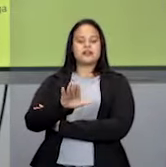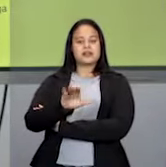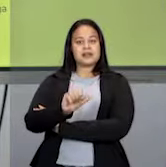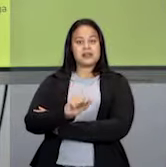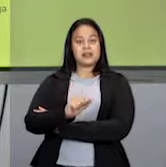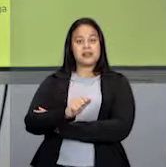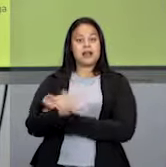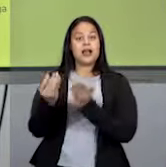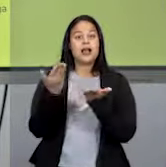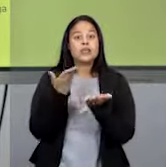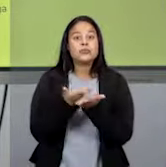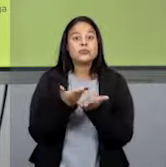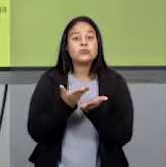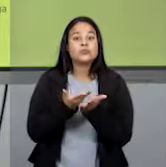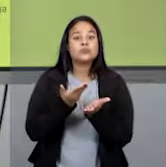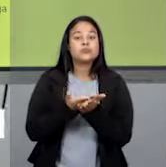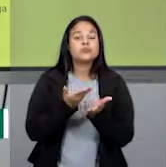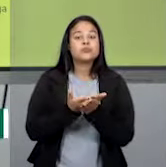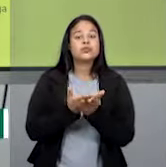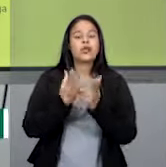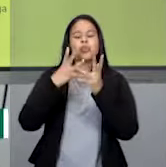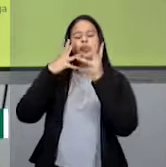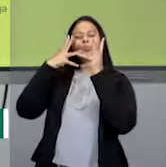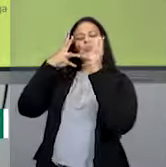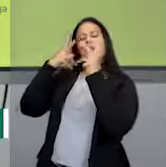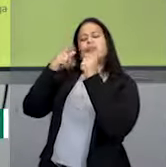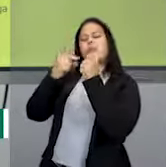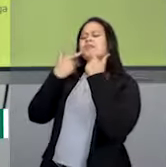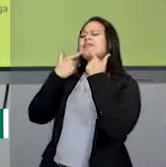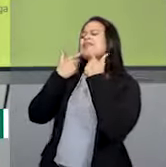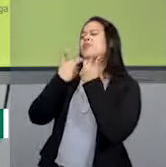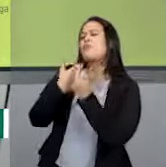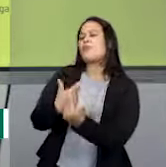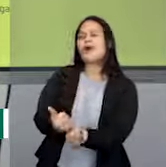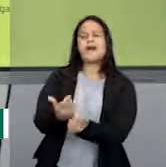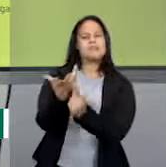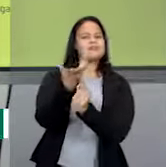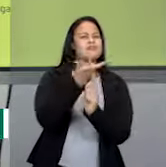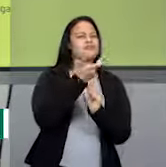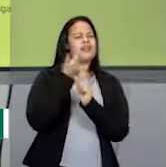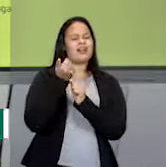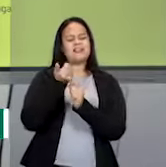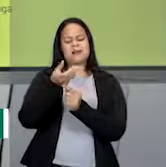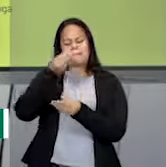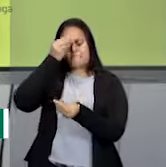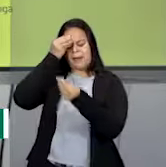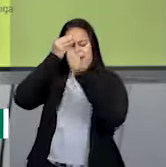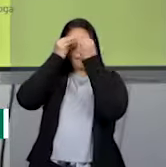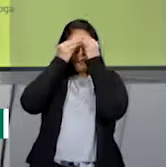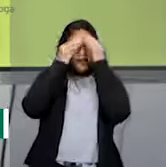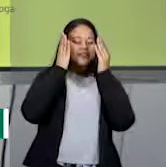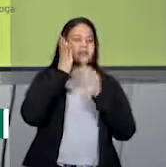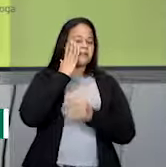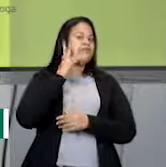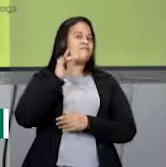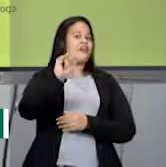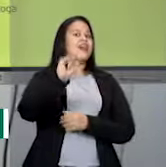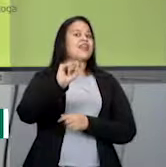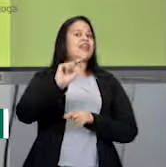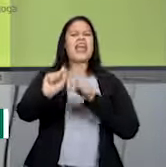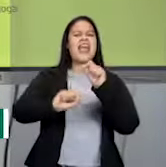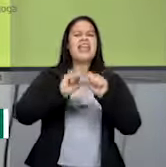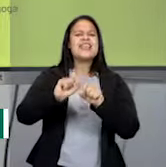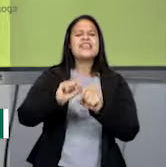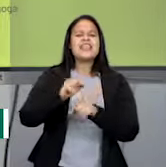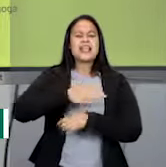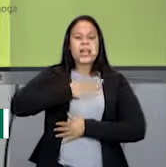com todas as linguagens artísticas e vocês vão ficar, ó, fera nas artes. Quem gosta de arte aí levanta